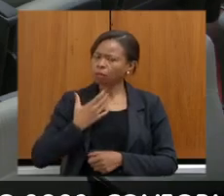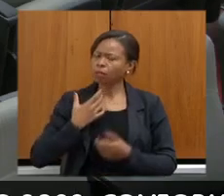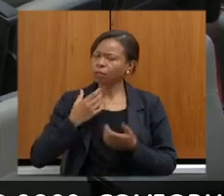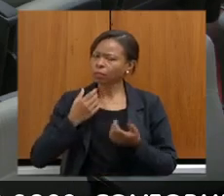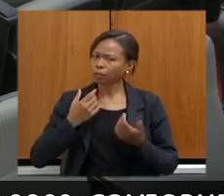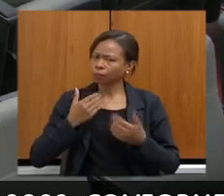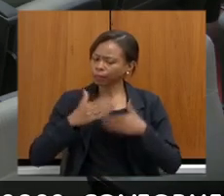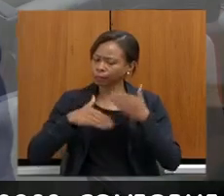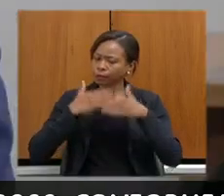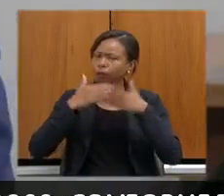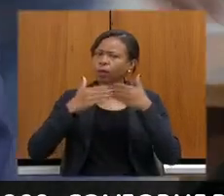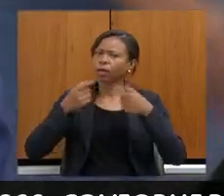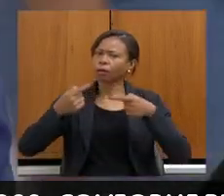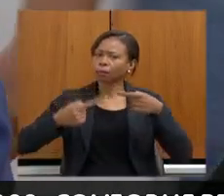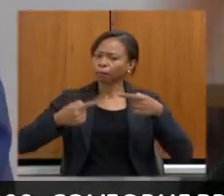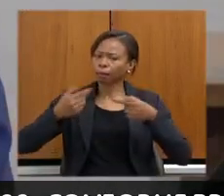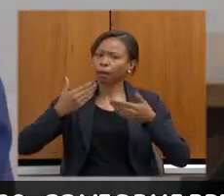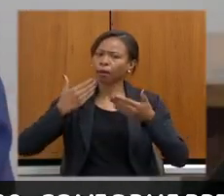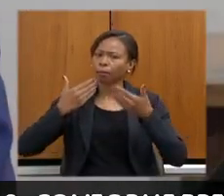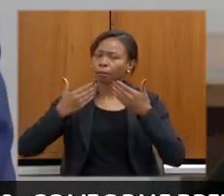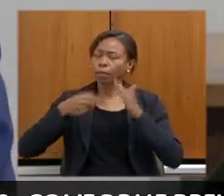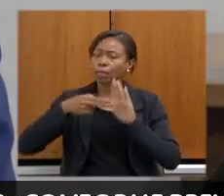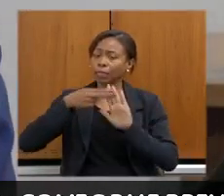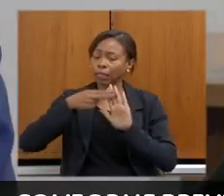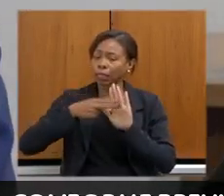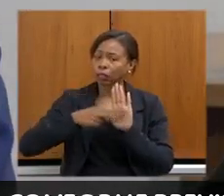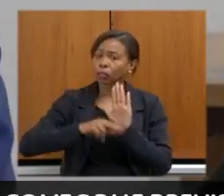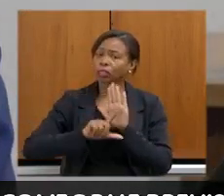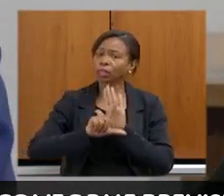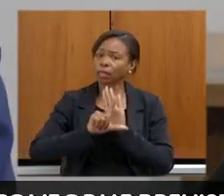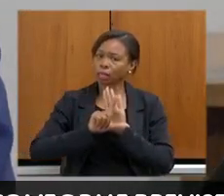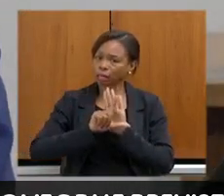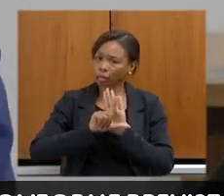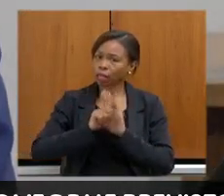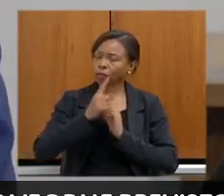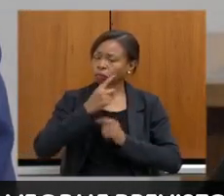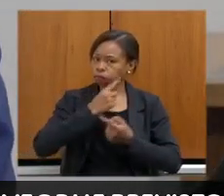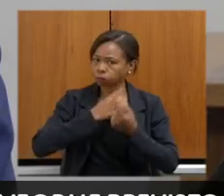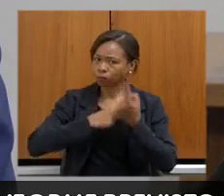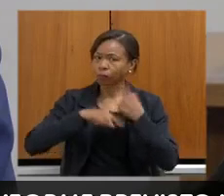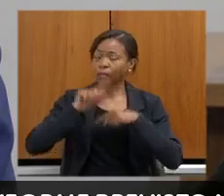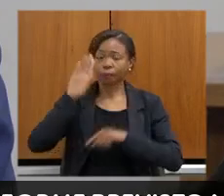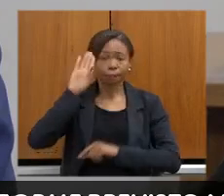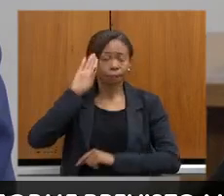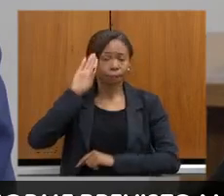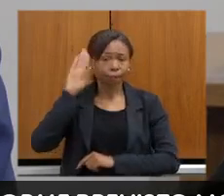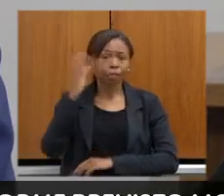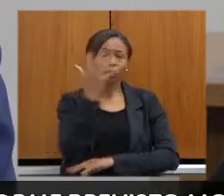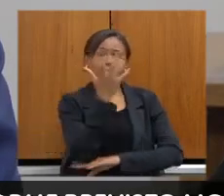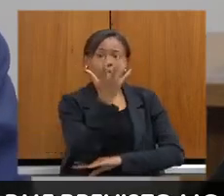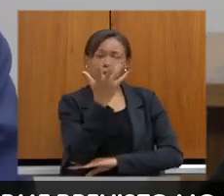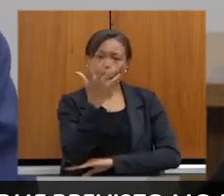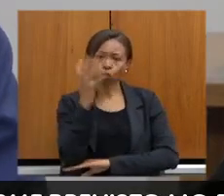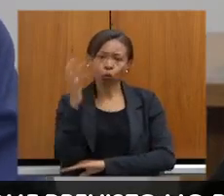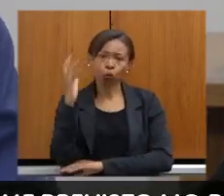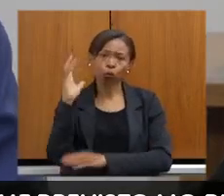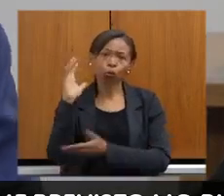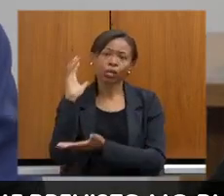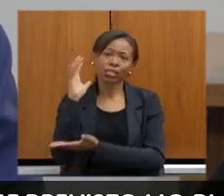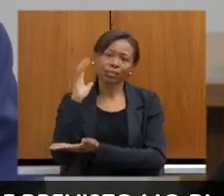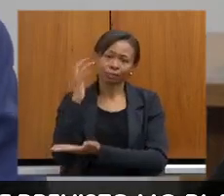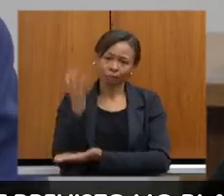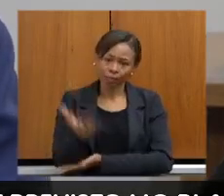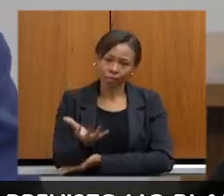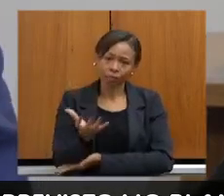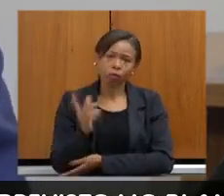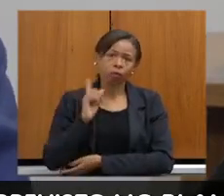discussões, nessas evoluções normativas, principalmente em relação ao desmatamento no Estado de Minas